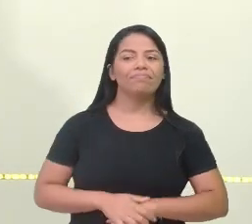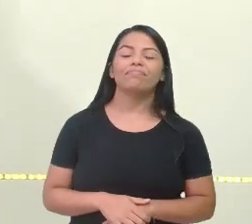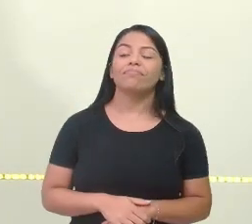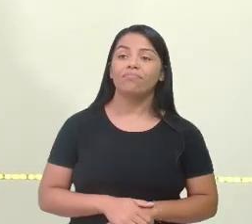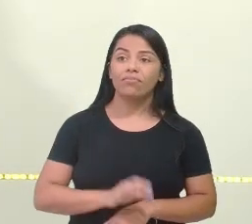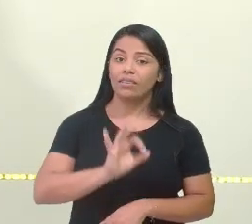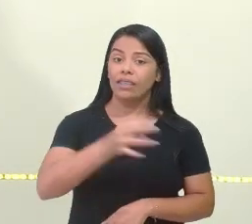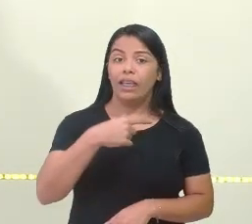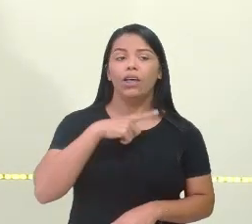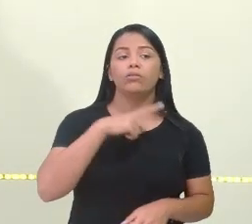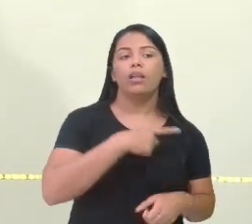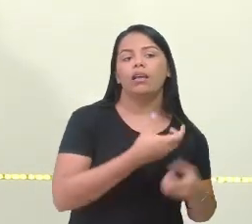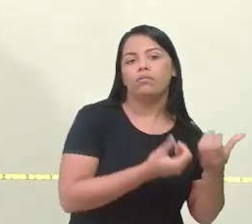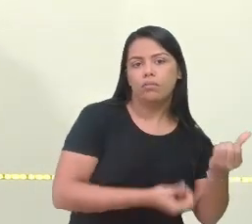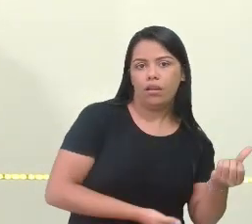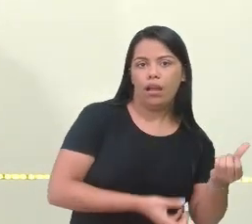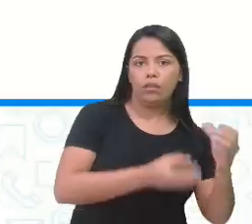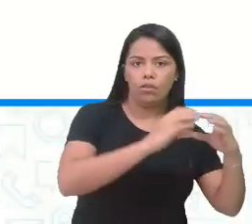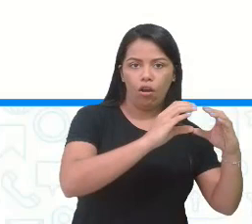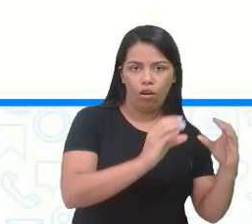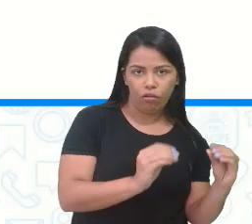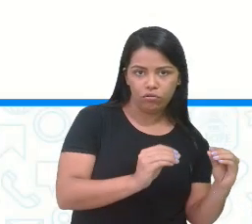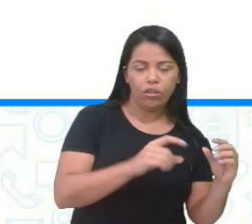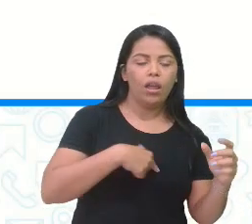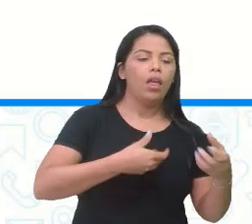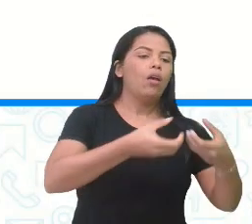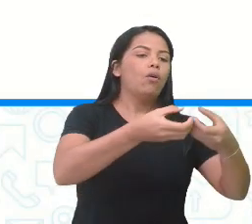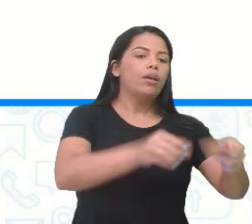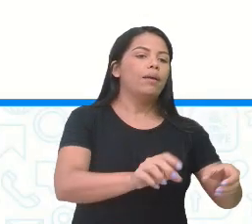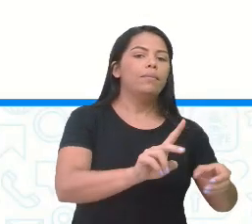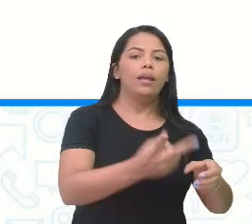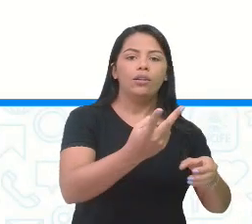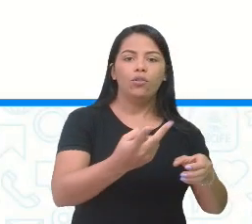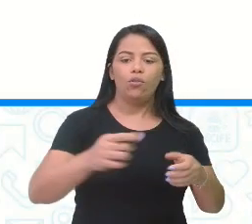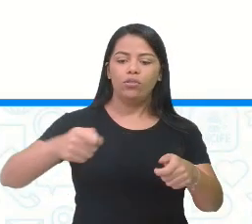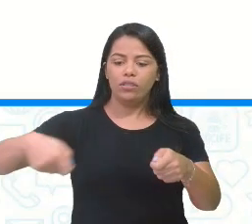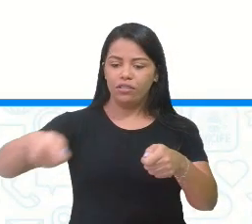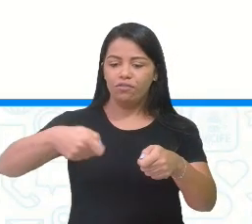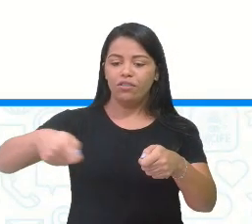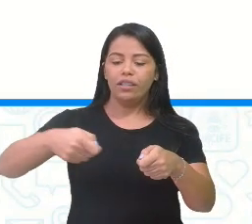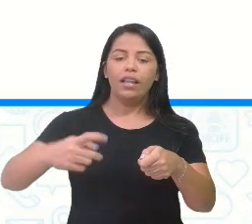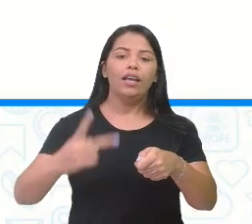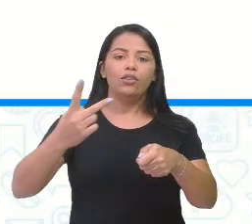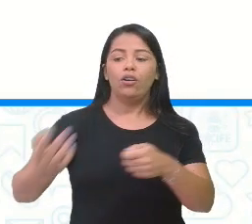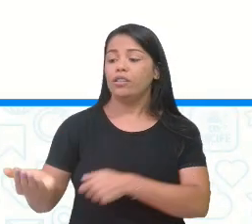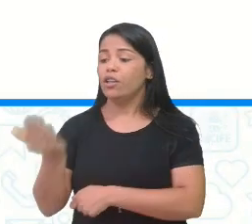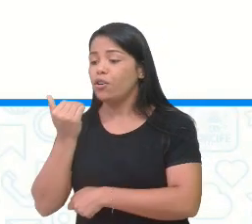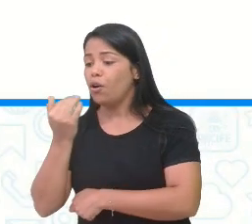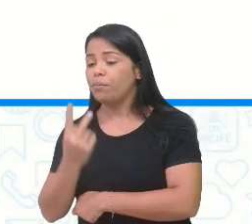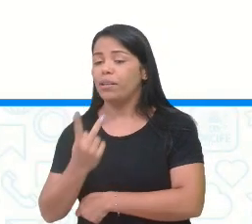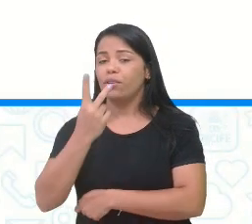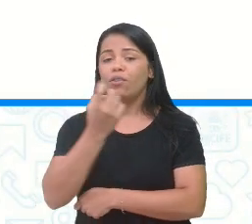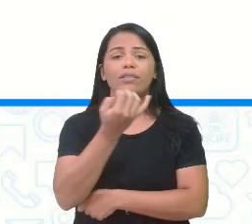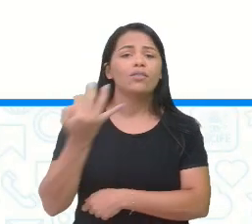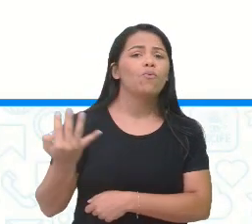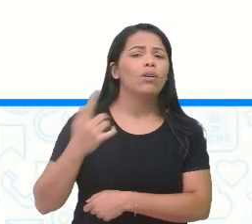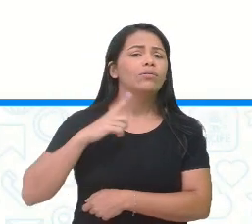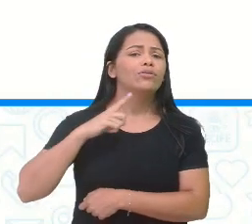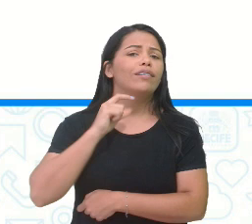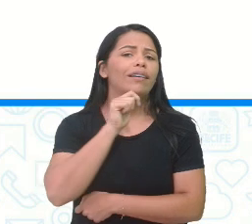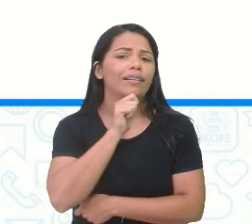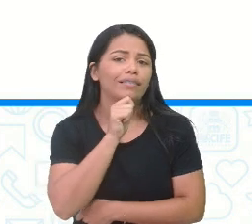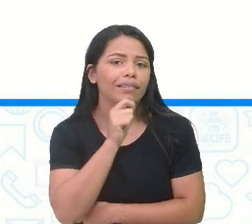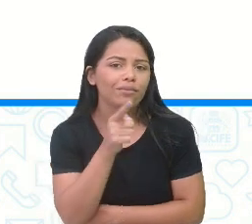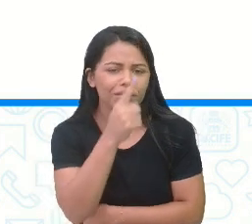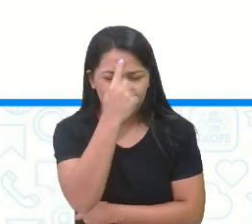Eu tenho seis ovos. Quebrei dois, fritei dois, comi dois. Quantos sobraram? Pensem aí